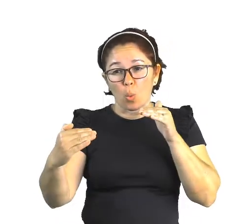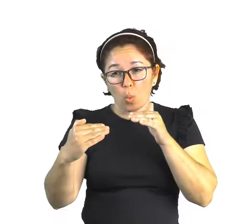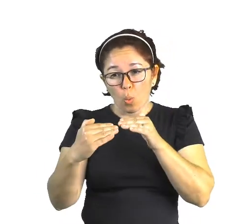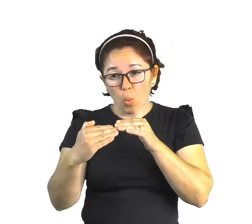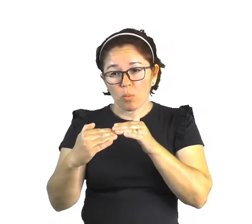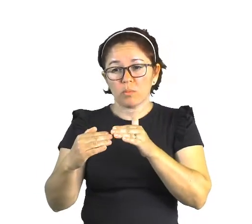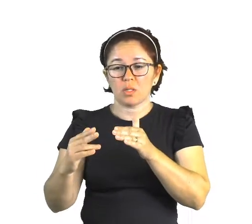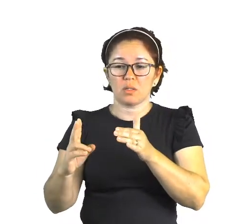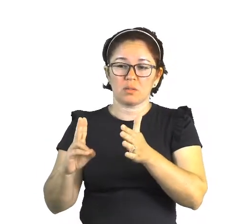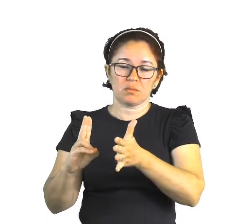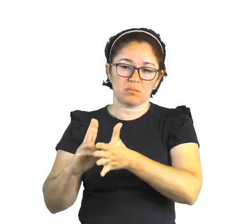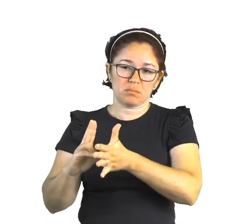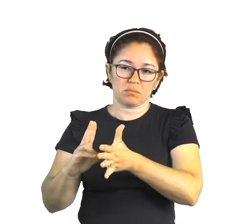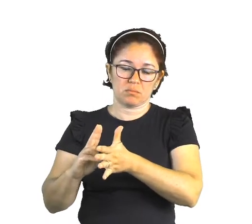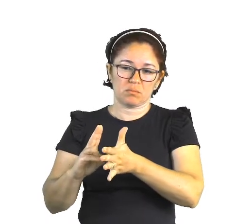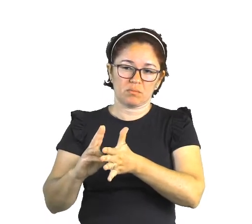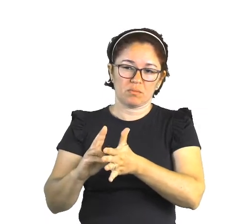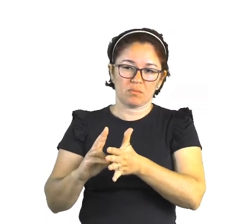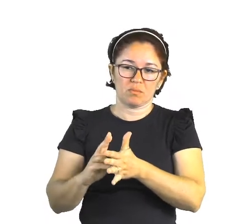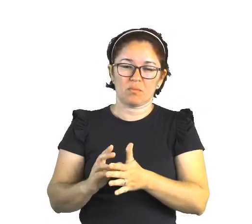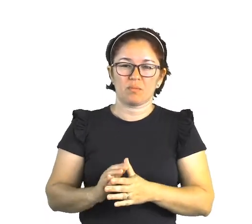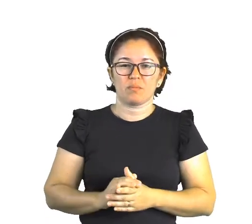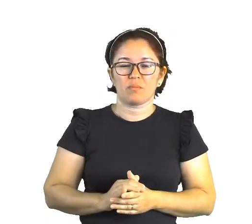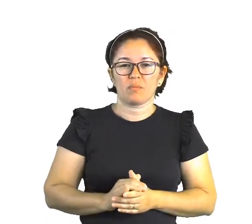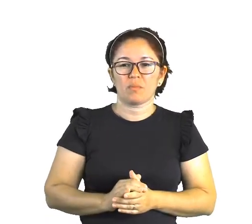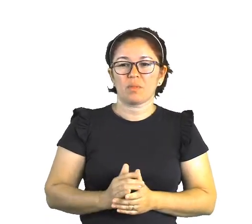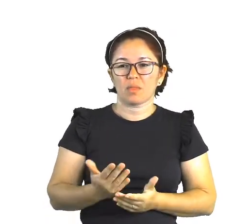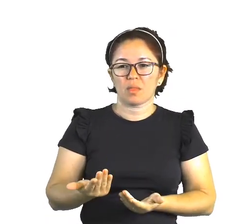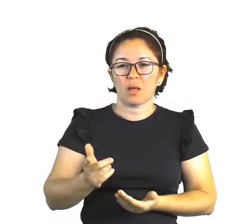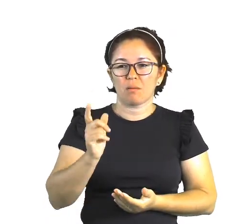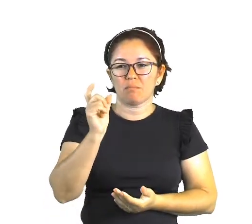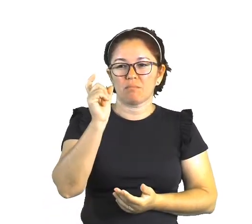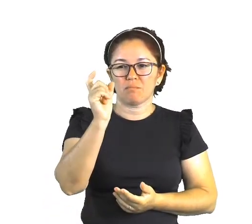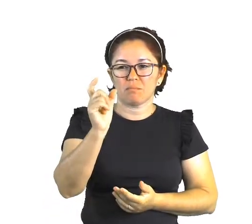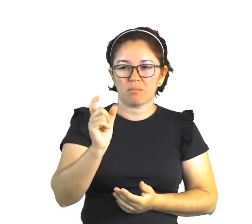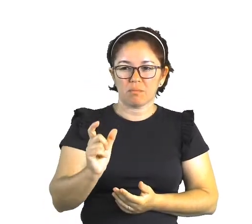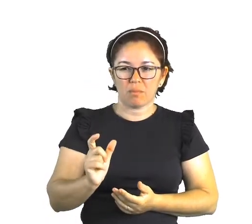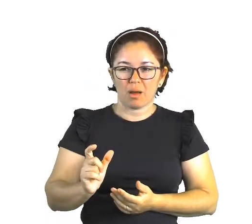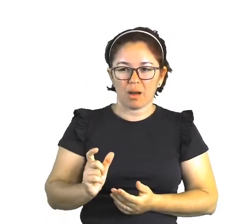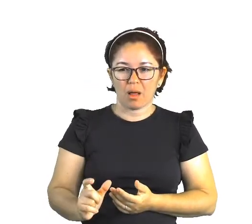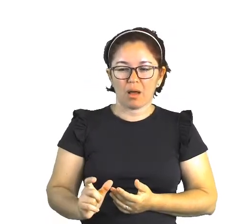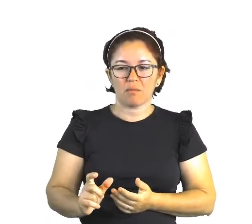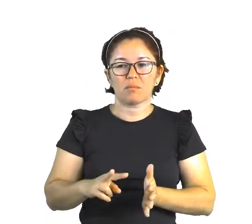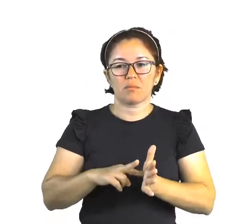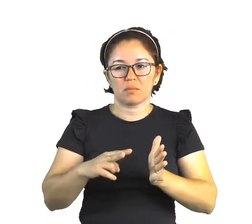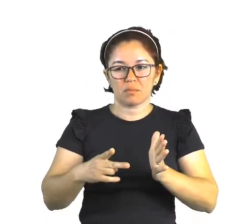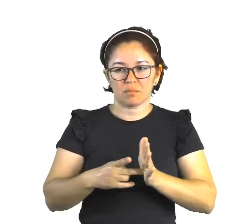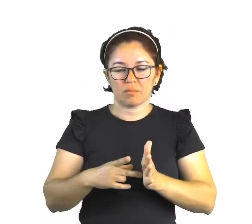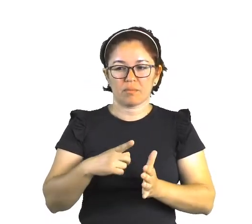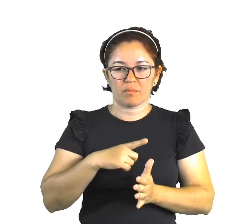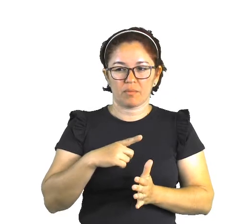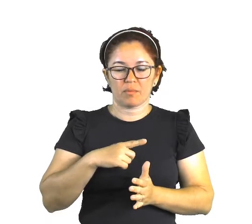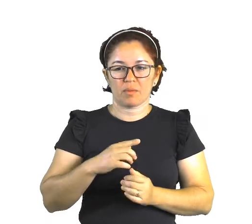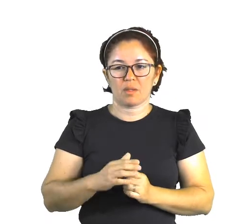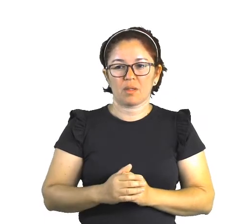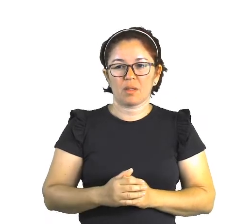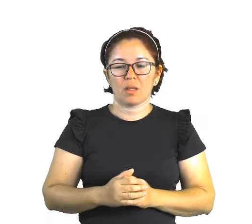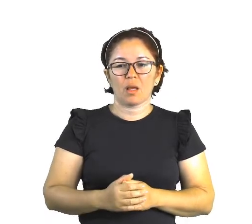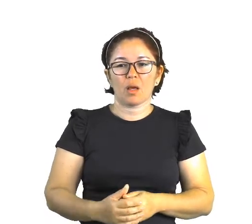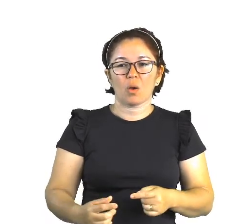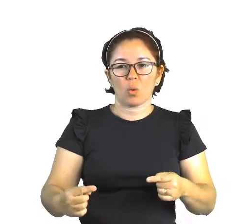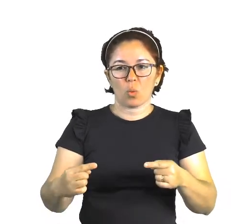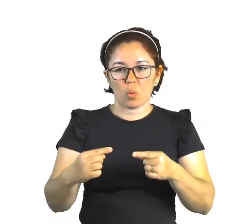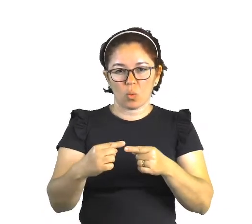língua. Esses significados vêm de três troncos linguísticos. O Tupi, o Guarani